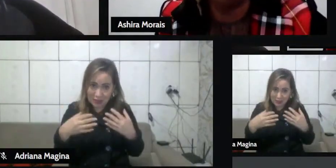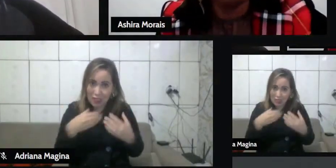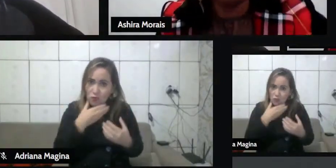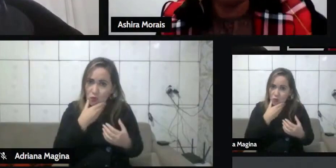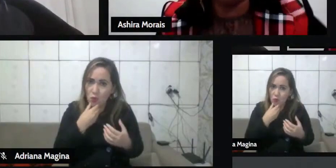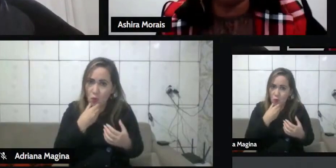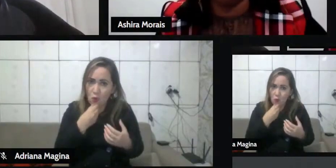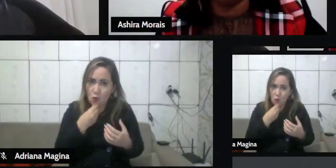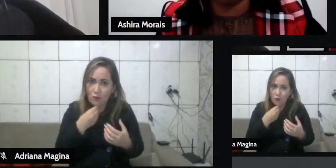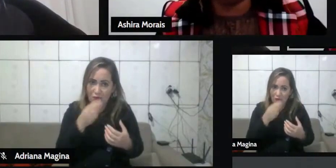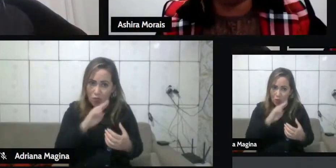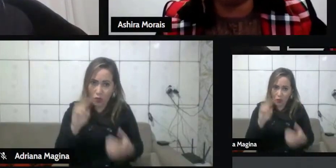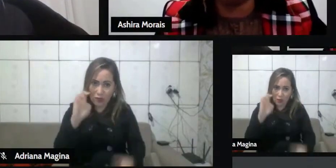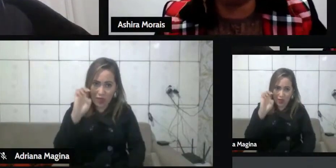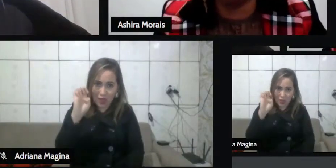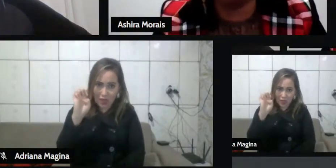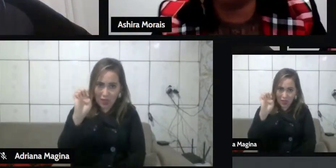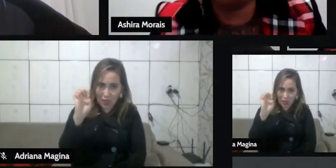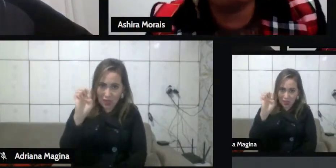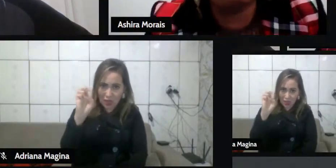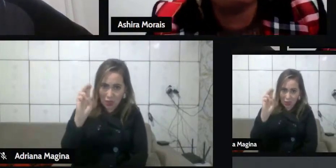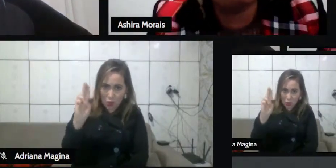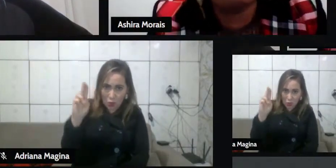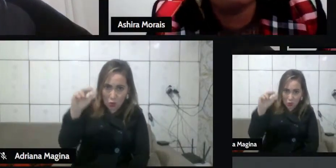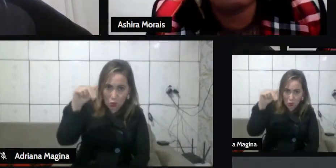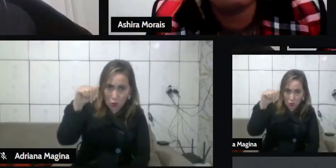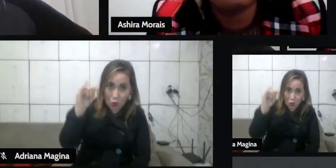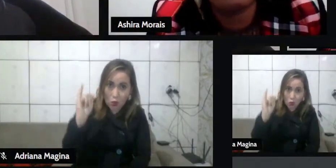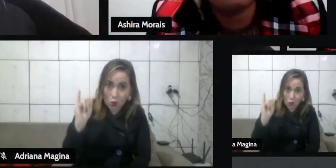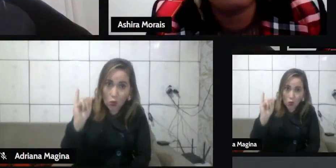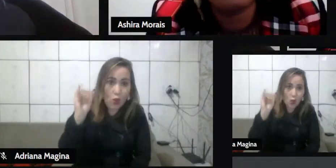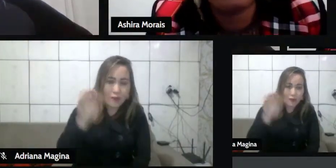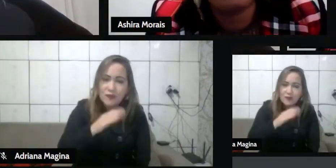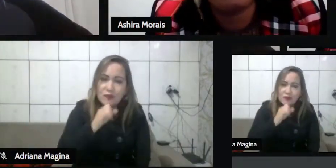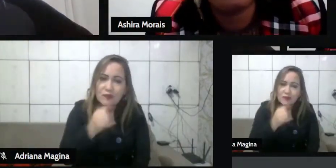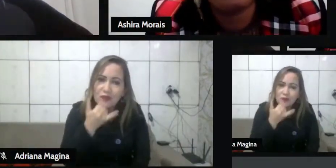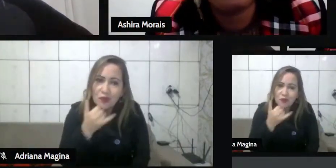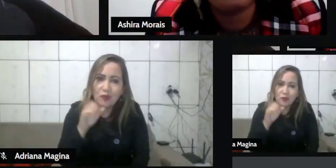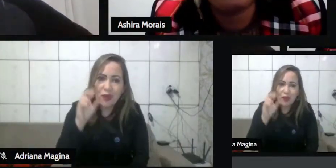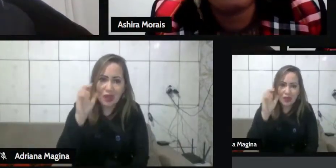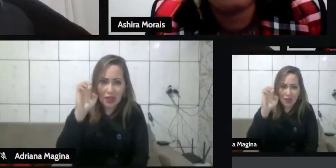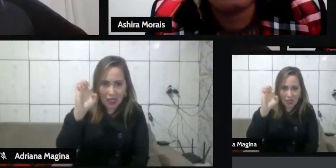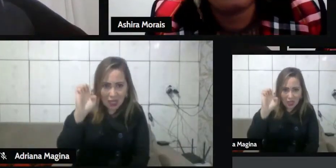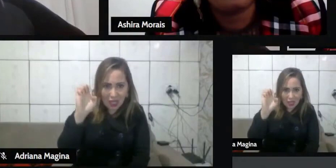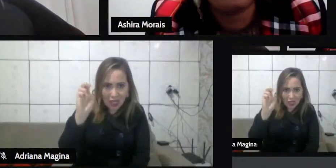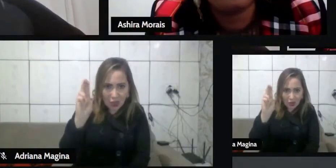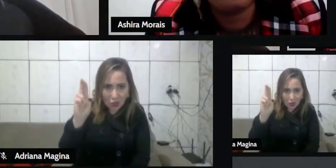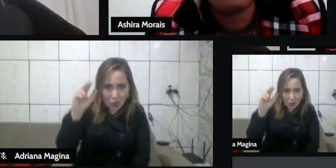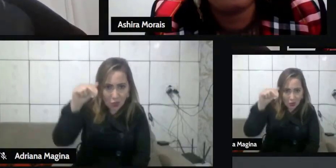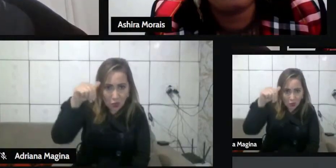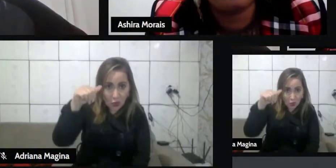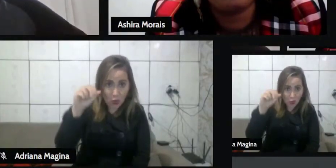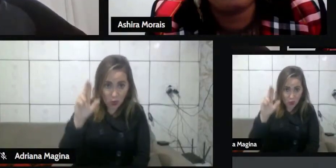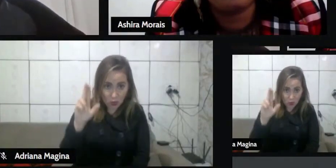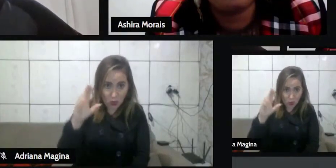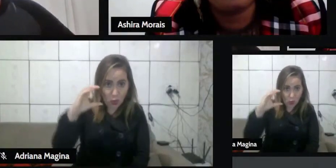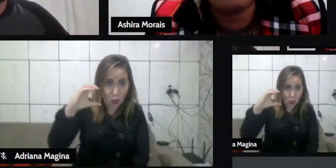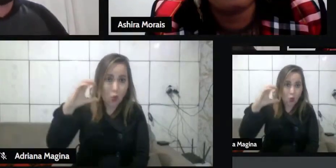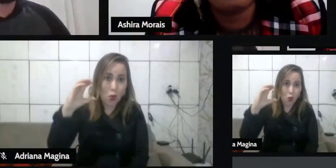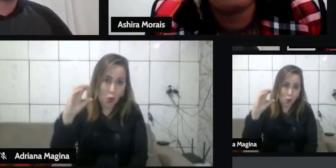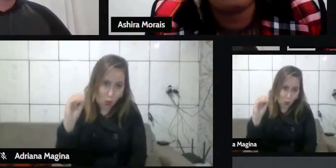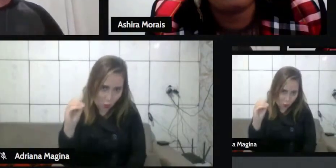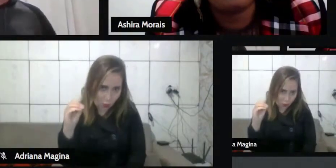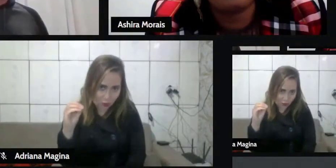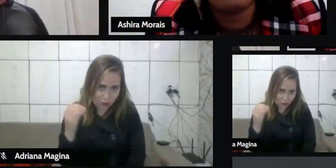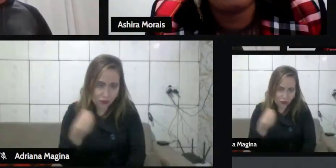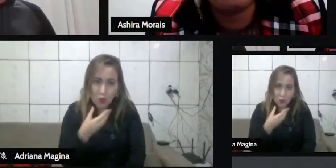naquela Bíblia Graça sobre Graça, esqueci o nome do pastor, só lembro sobre o Marvel Souza, né? Inclusive,